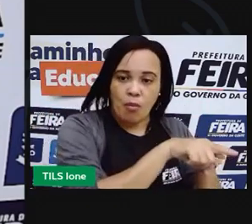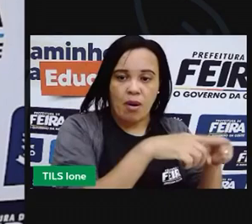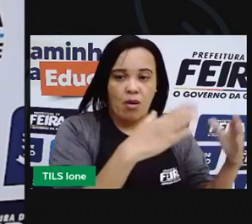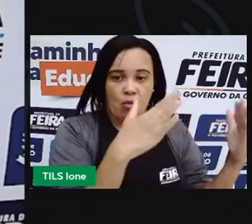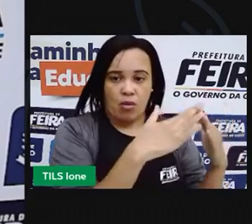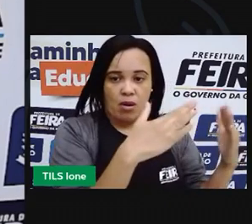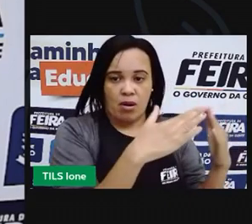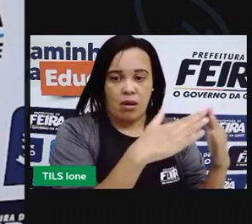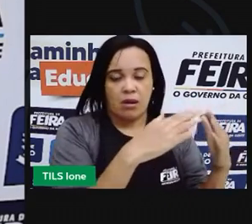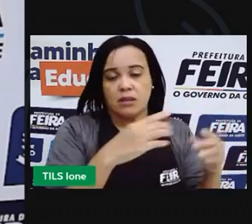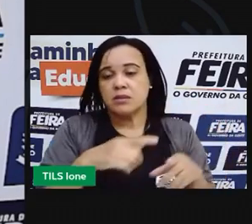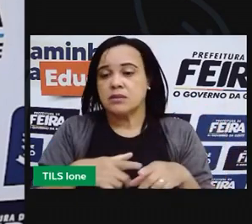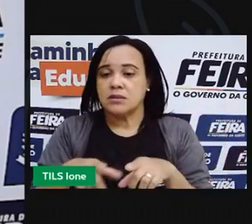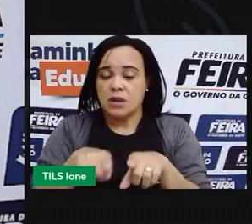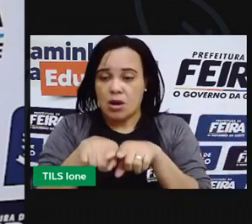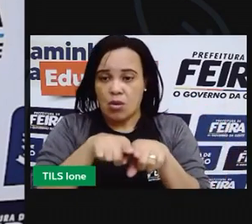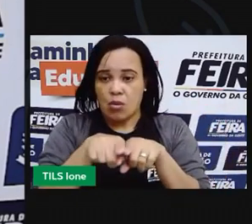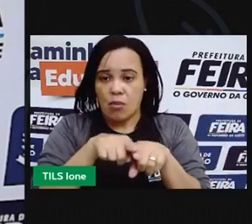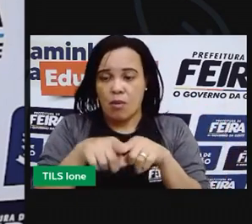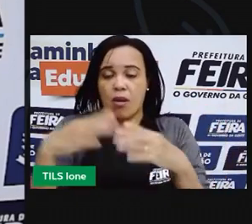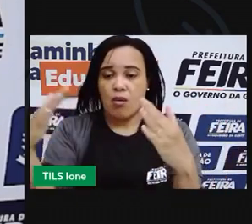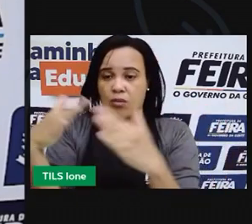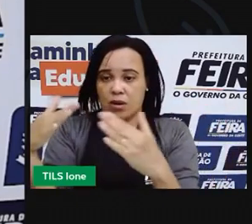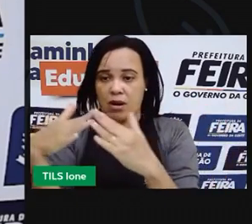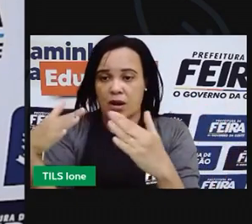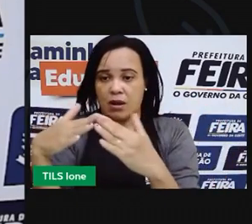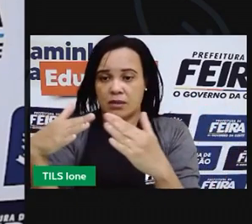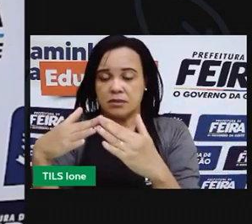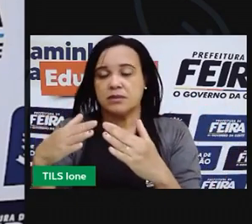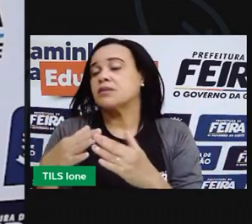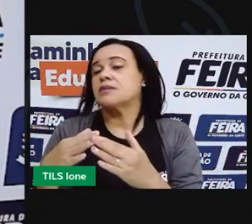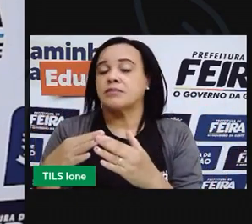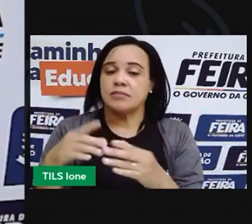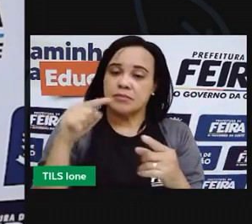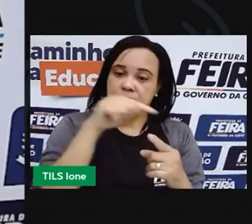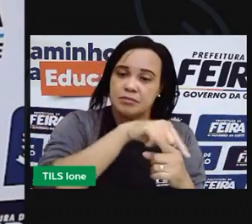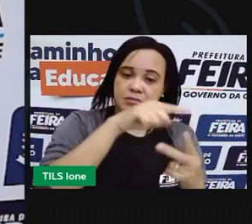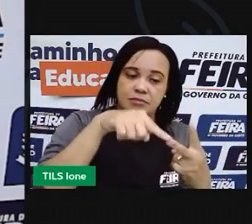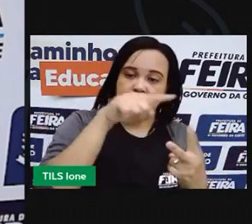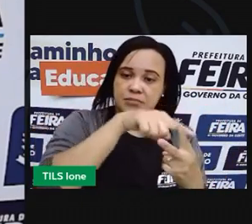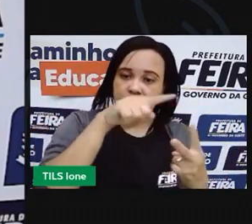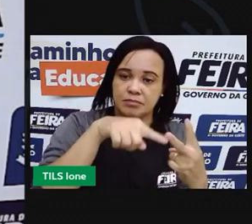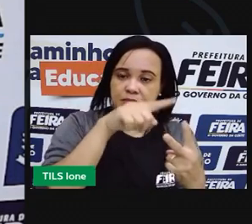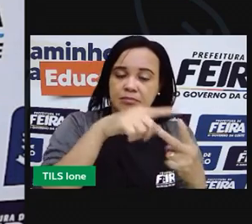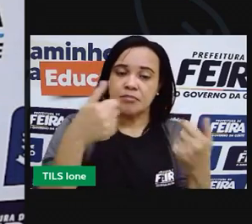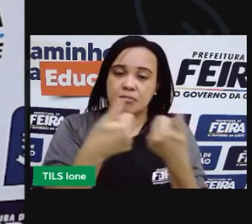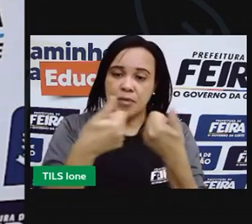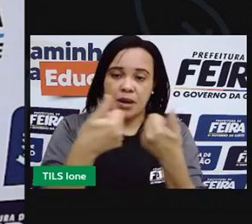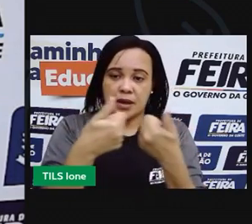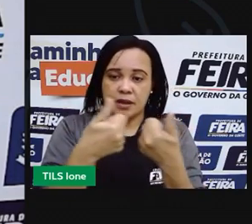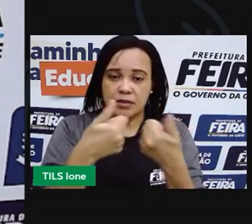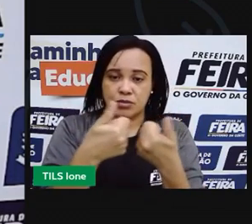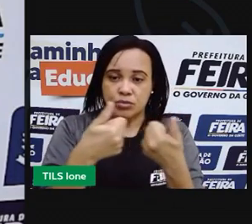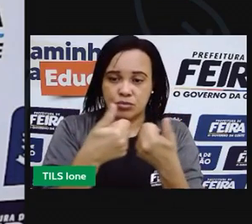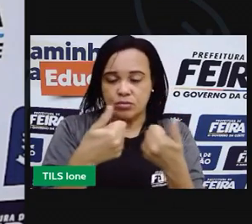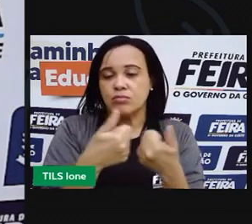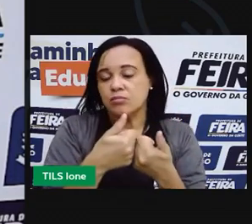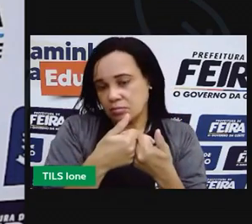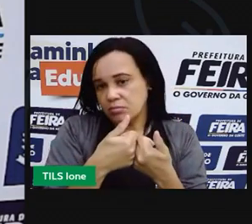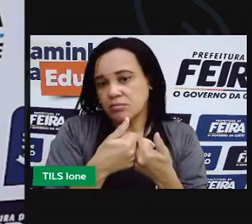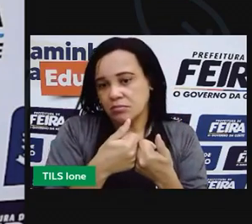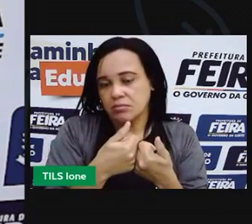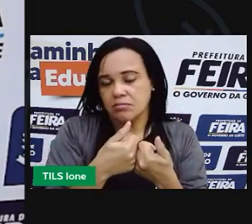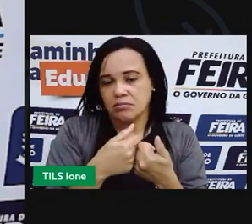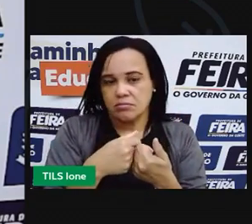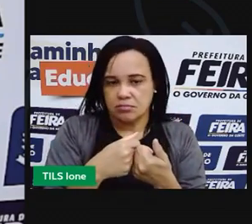Então, o porquinho que fez a casa de palha e o porquinho que fez a casa de madeira, eram um pouco perto, não eram muito perto, mas também não eram